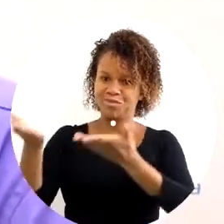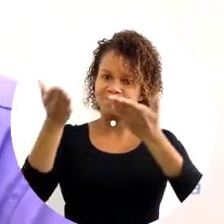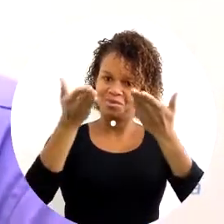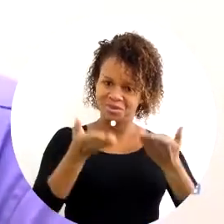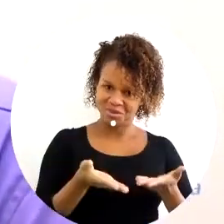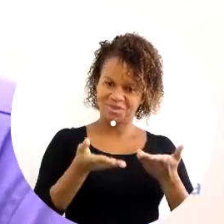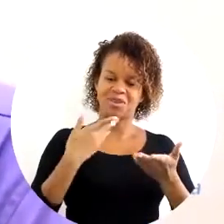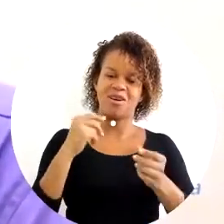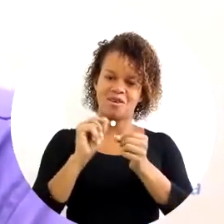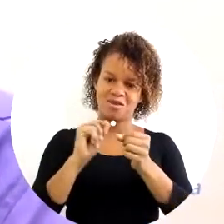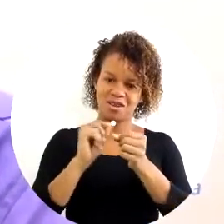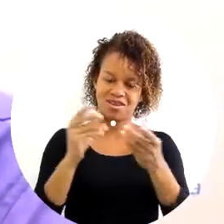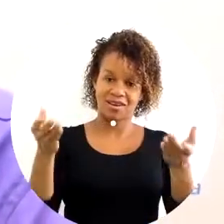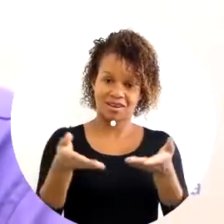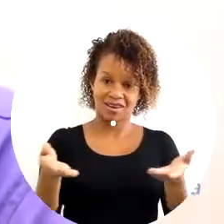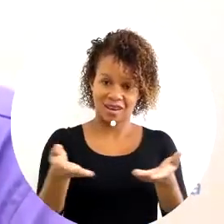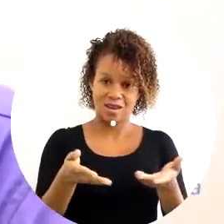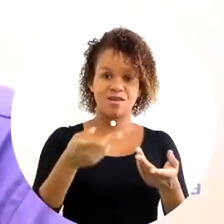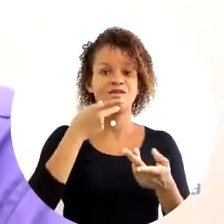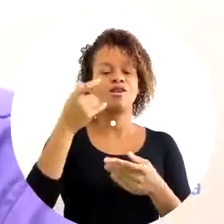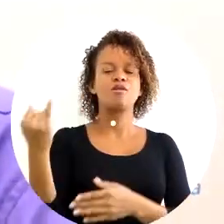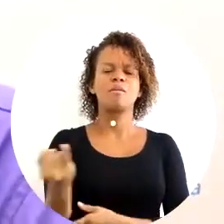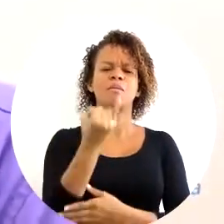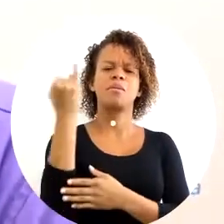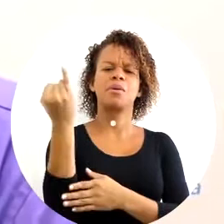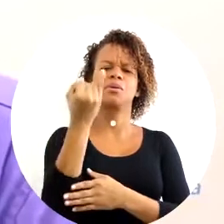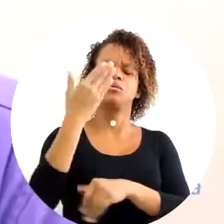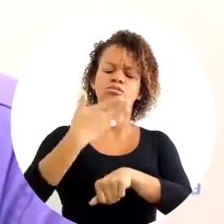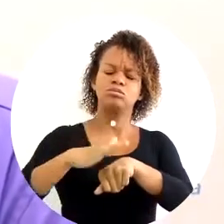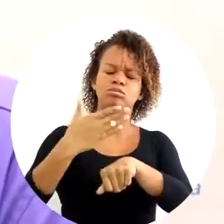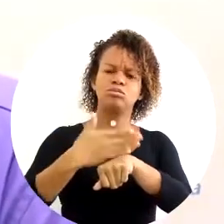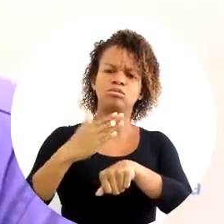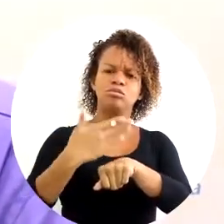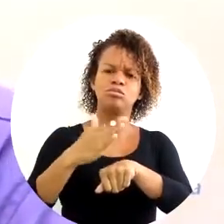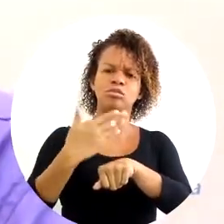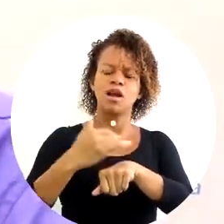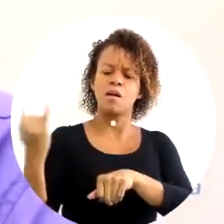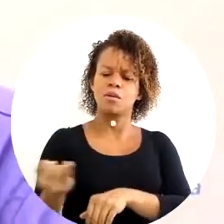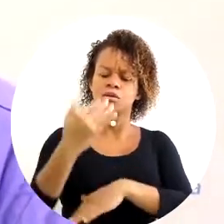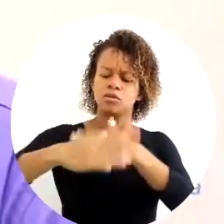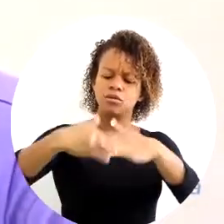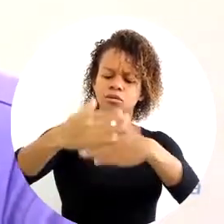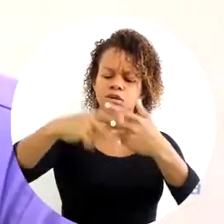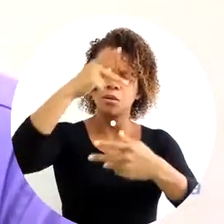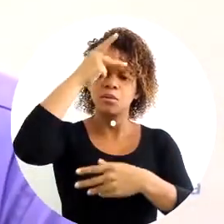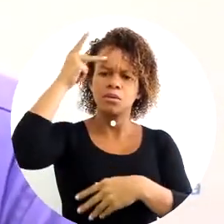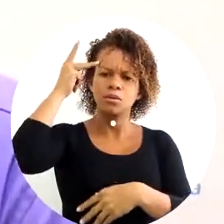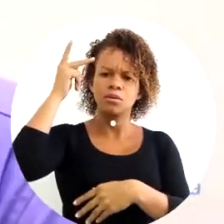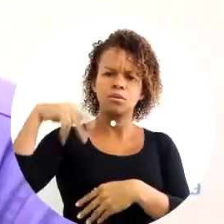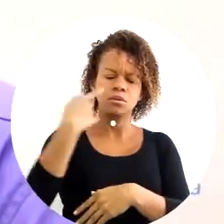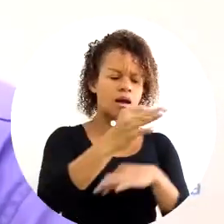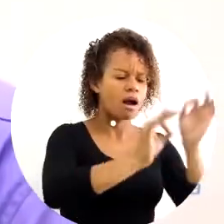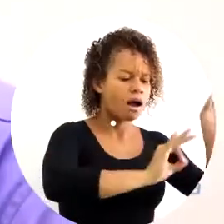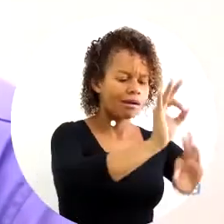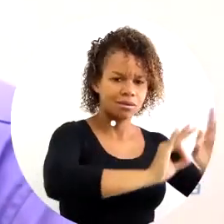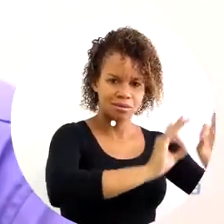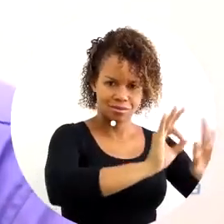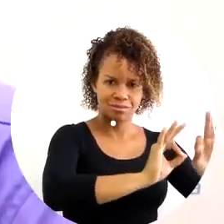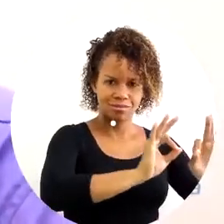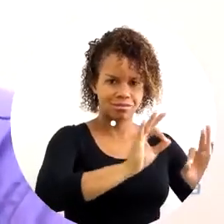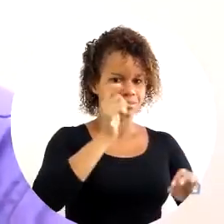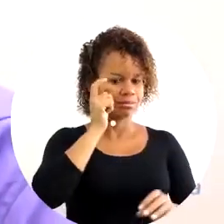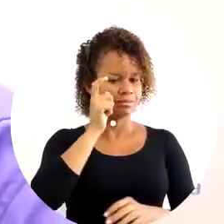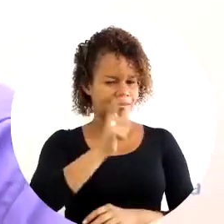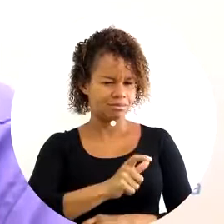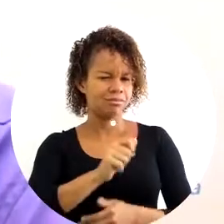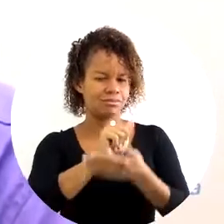Sejam muito bem-vindos, nós vamos fazer aqui, fala da importância do treinamento, a importância do desenvolvimento das pessoas para as organizações.